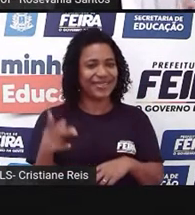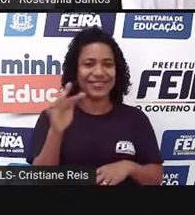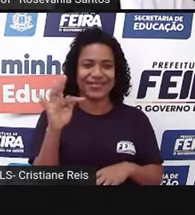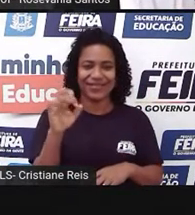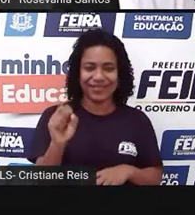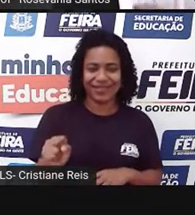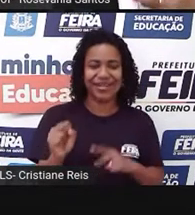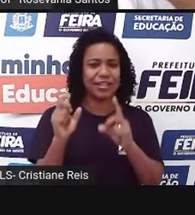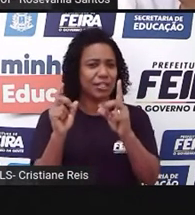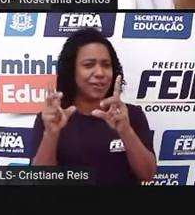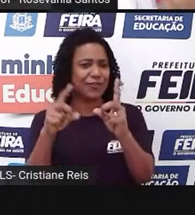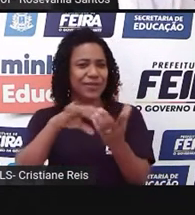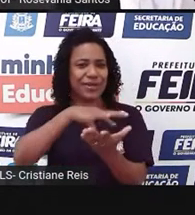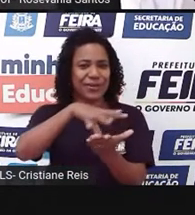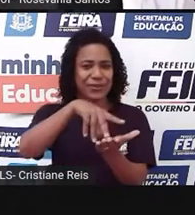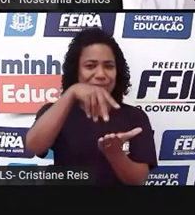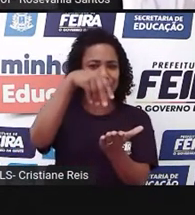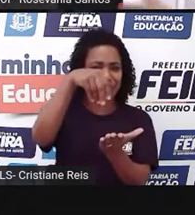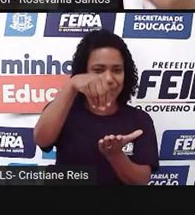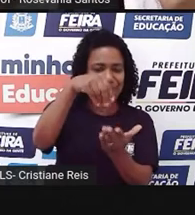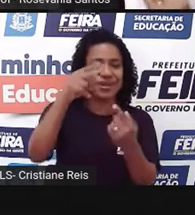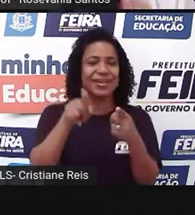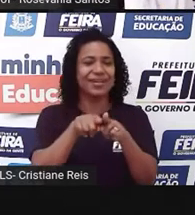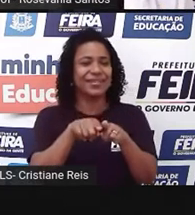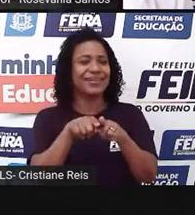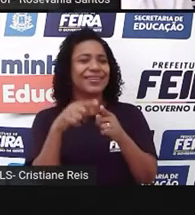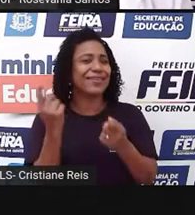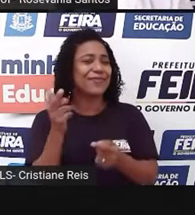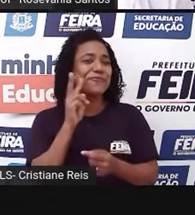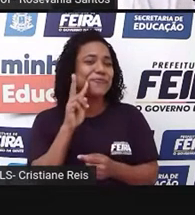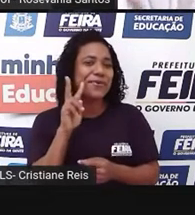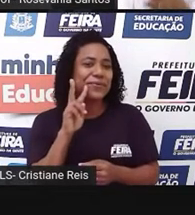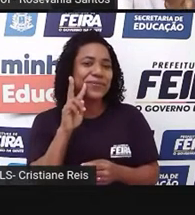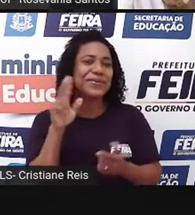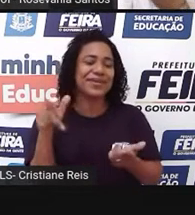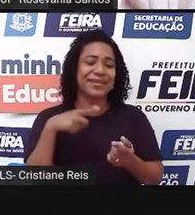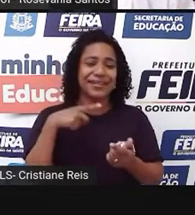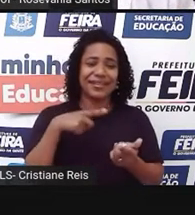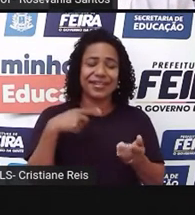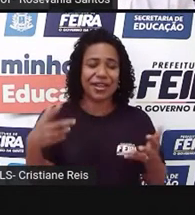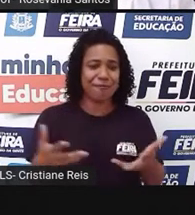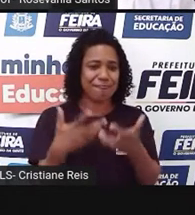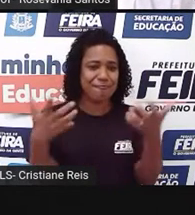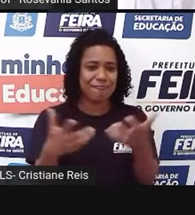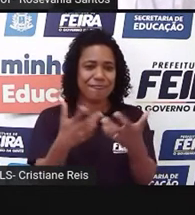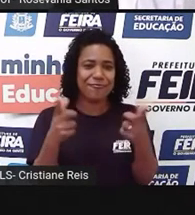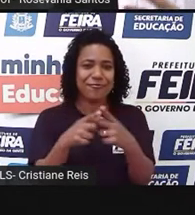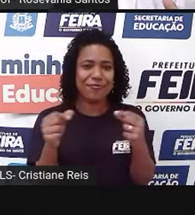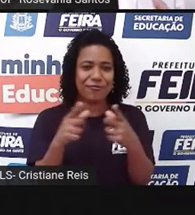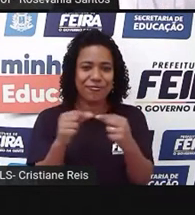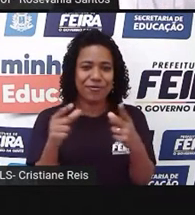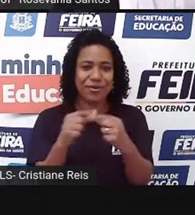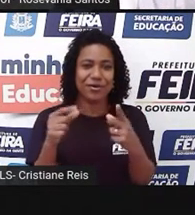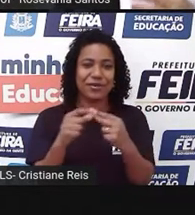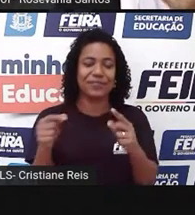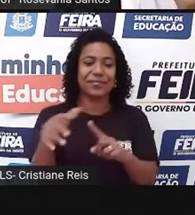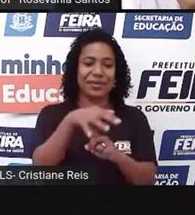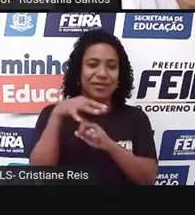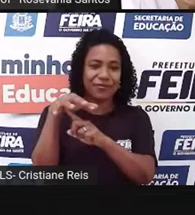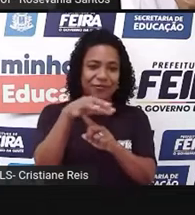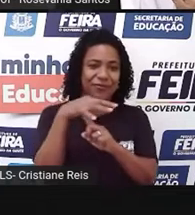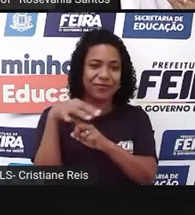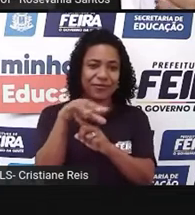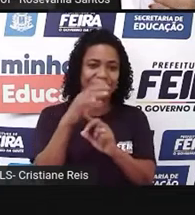né, feira de artesanato, feira de legumes, feira de hortaliças, feira de, até feira, né, pra venda